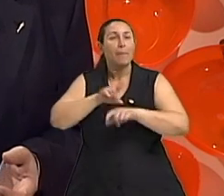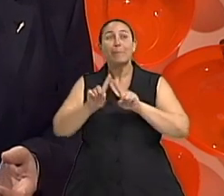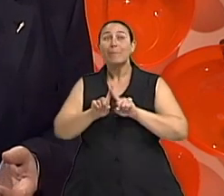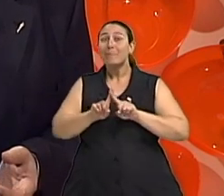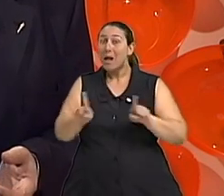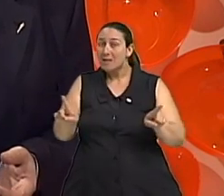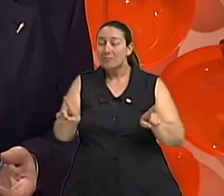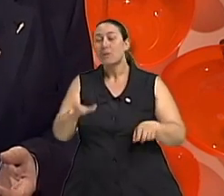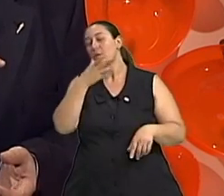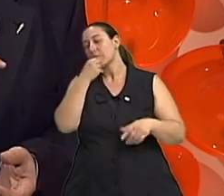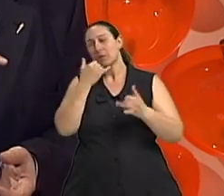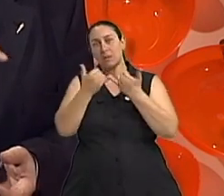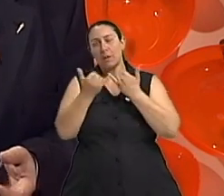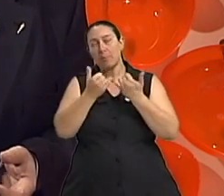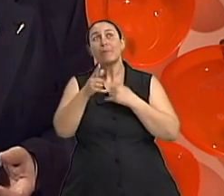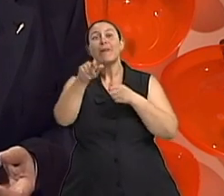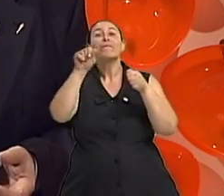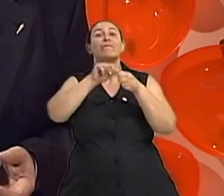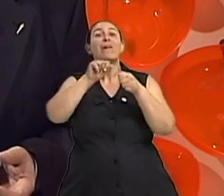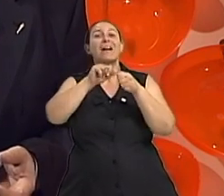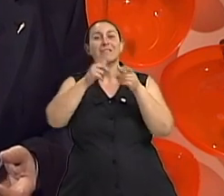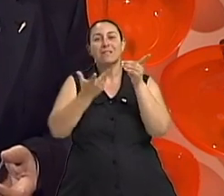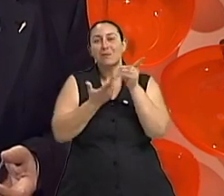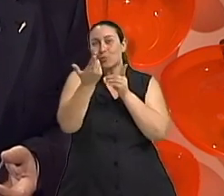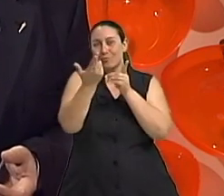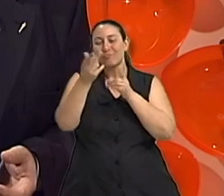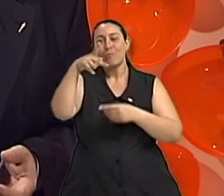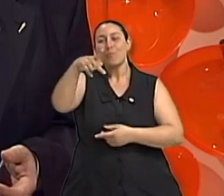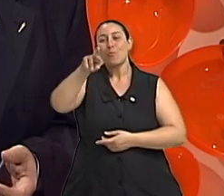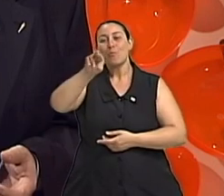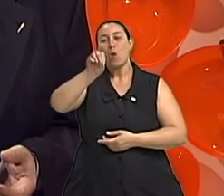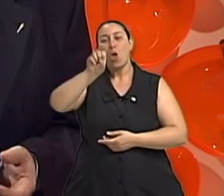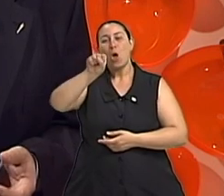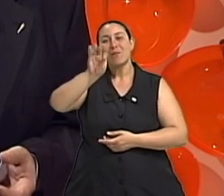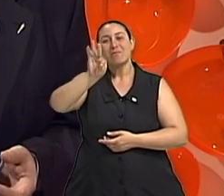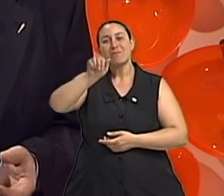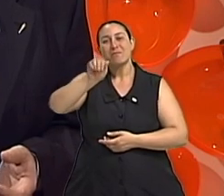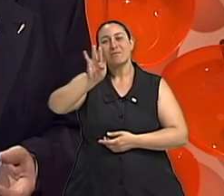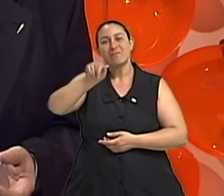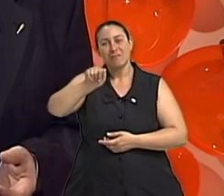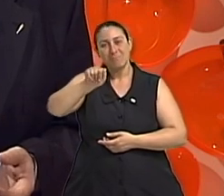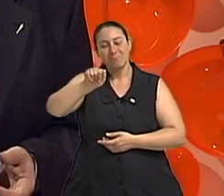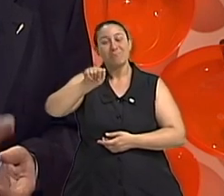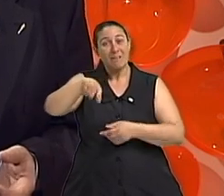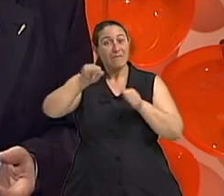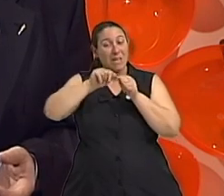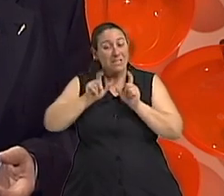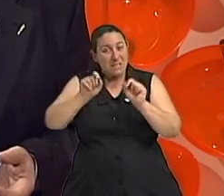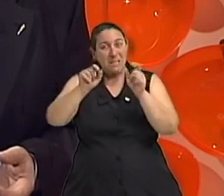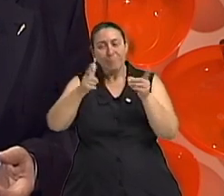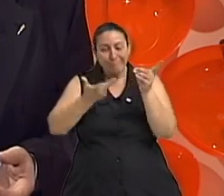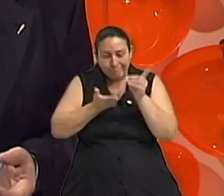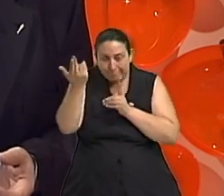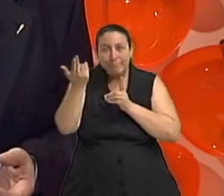homens que por exemplo fazem a cirurgia do câncer da próstata com alguma frequência lamentavelmente como consequência